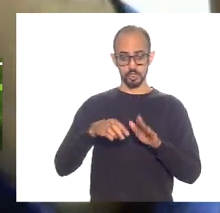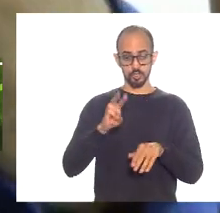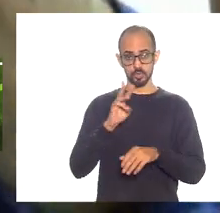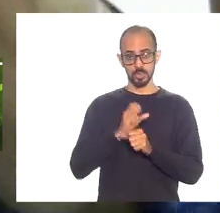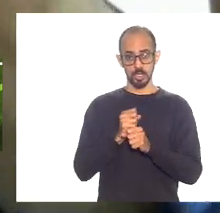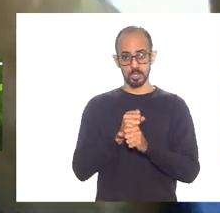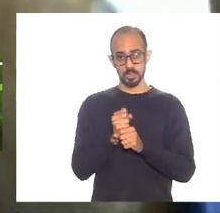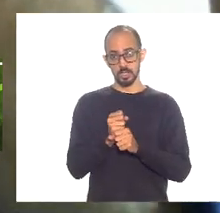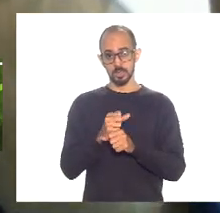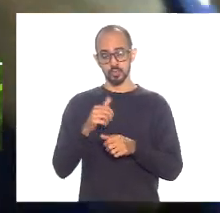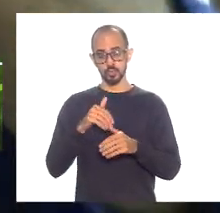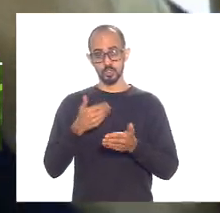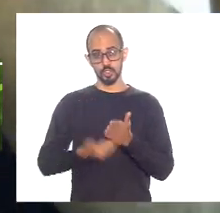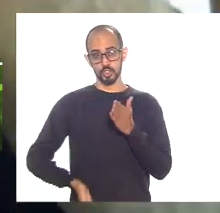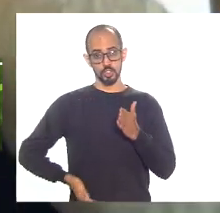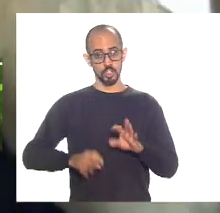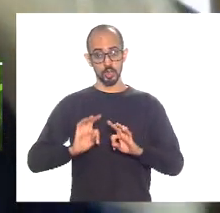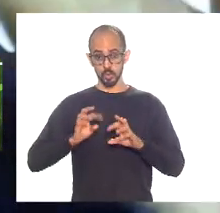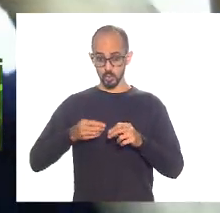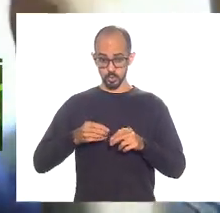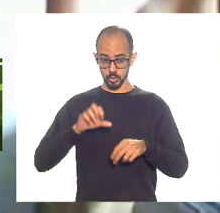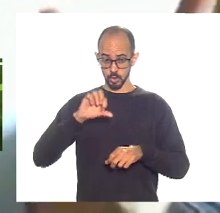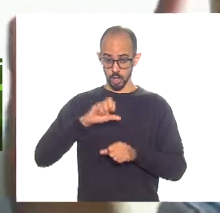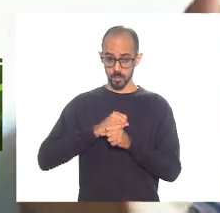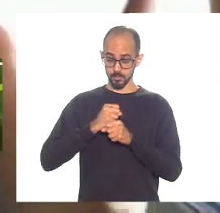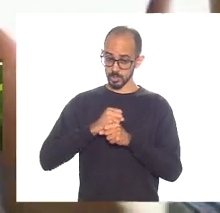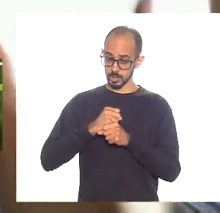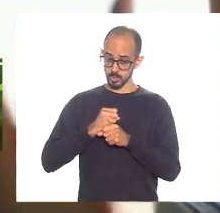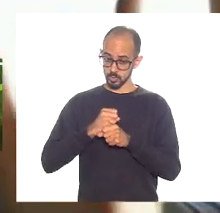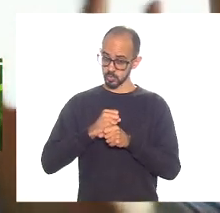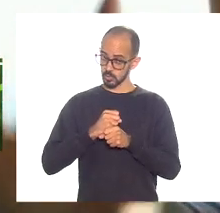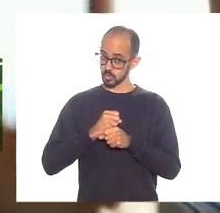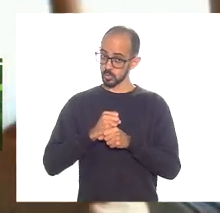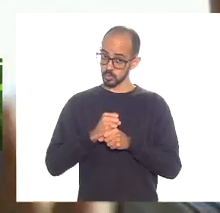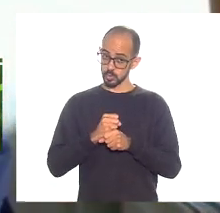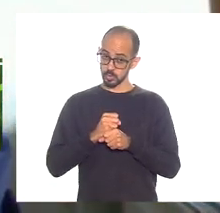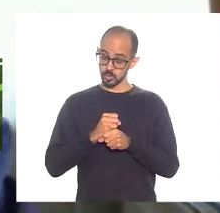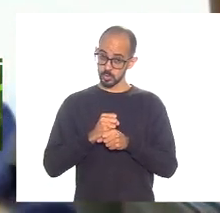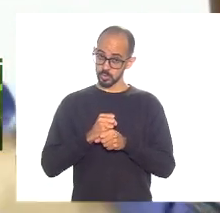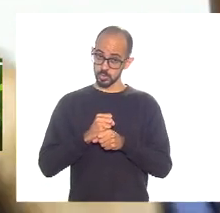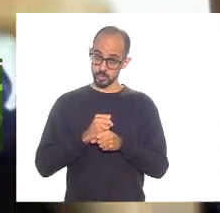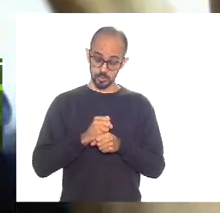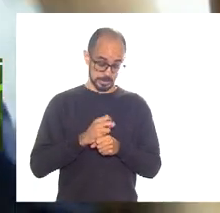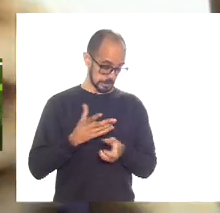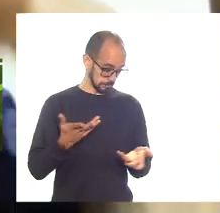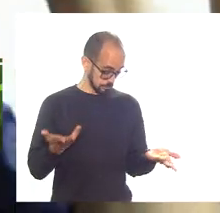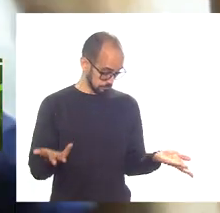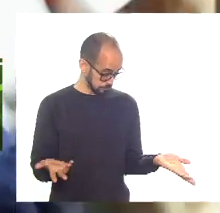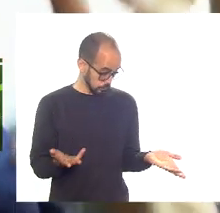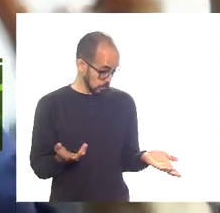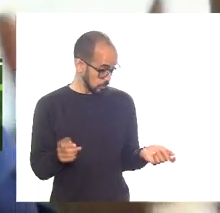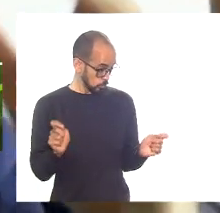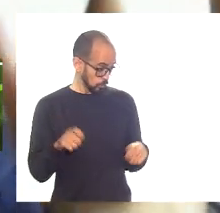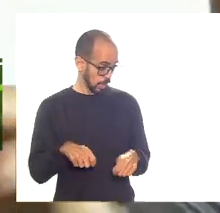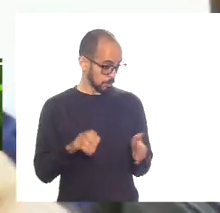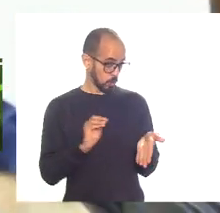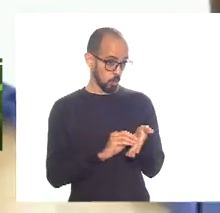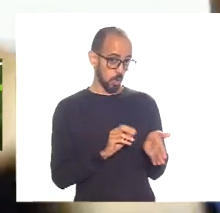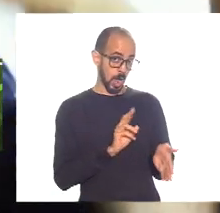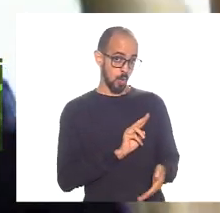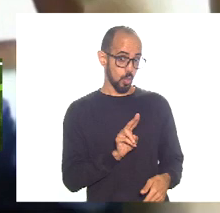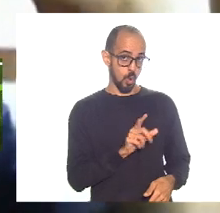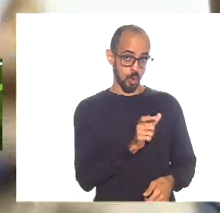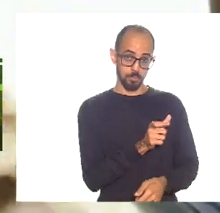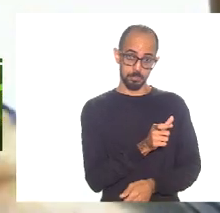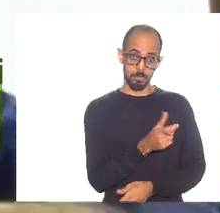tira a ascensão em nove anos isso aí né eu já não sei nem mais como batizar em termos